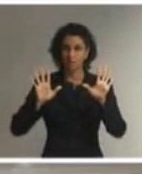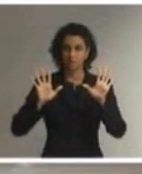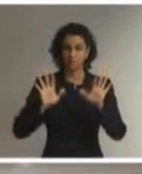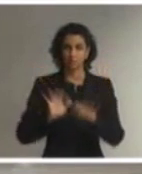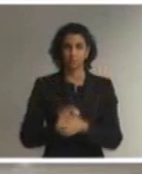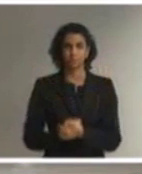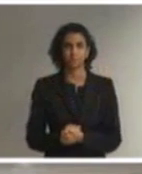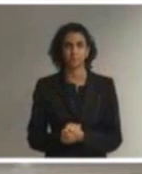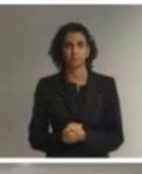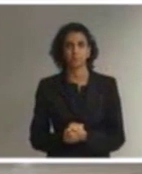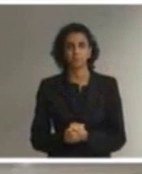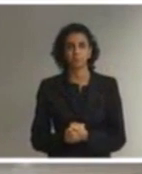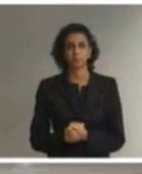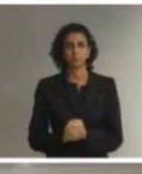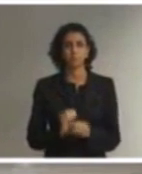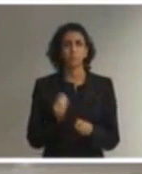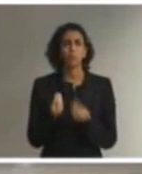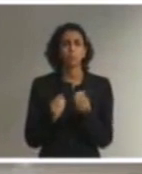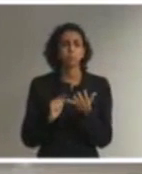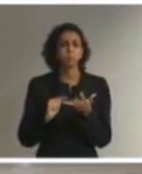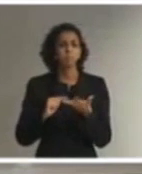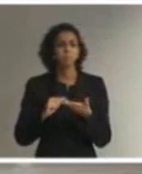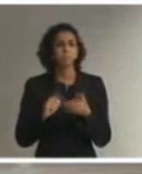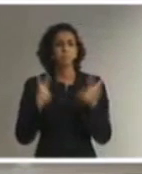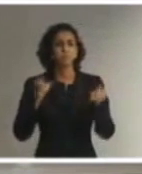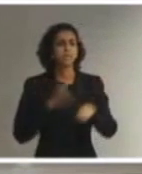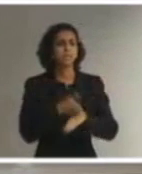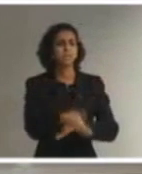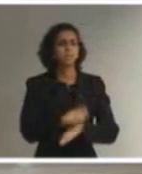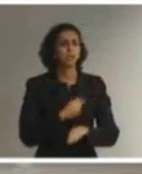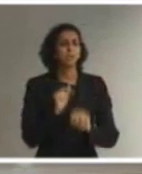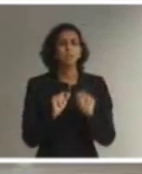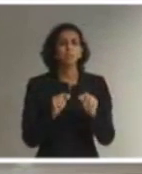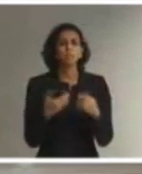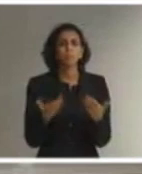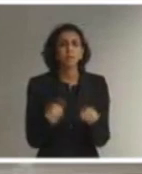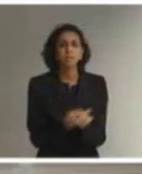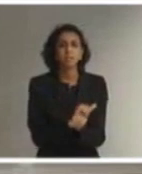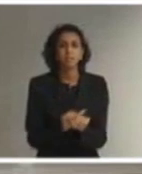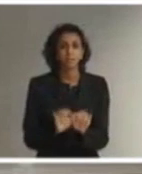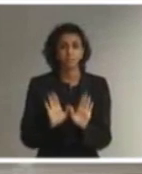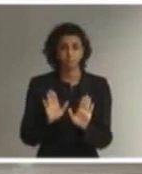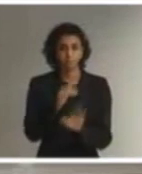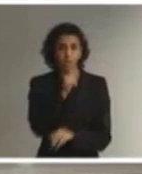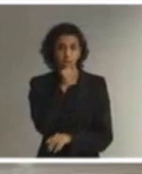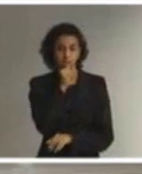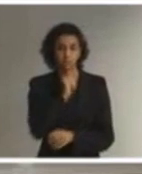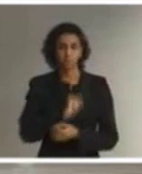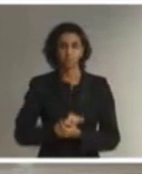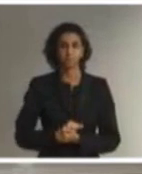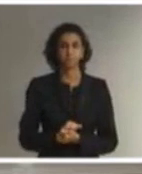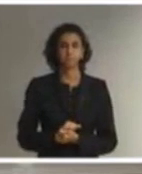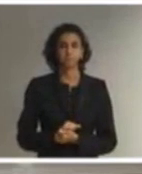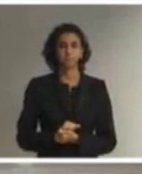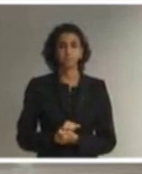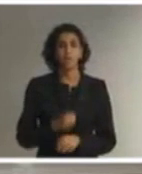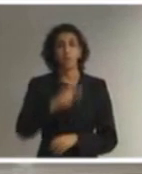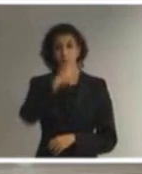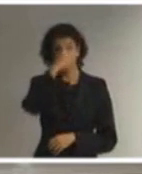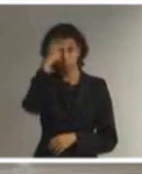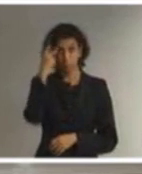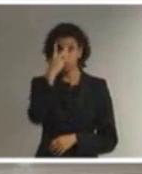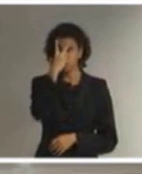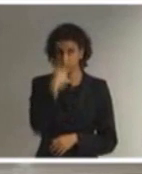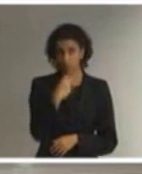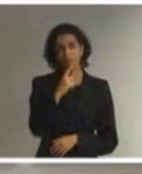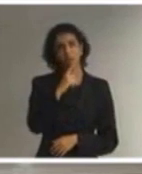nós. Que elementos de acessibilidade são esses? Por exemplo, para as pessoas cegas,